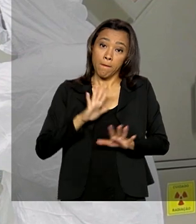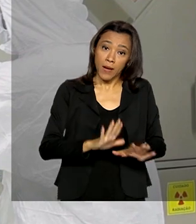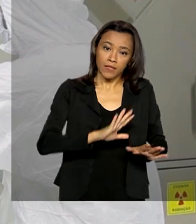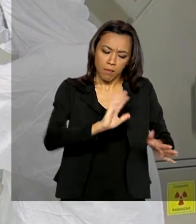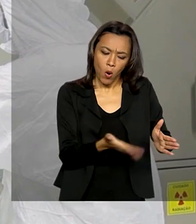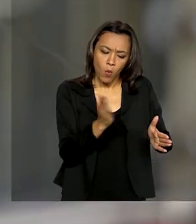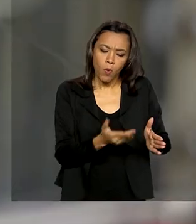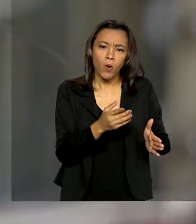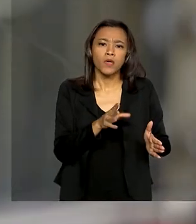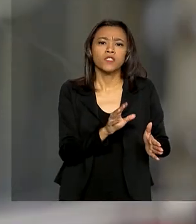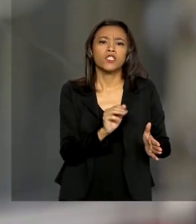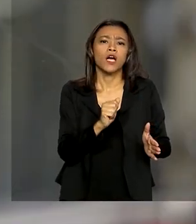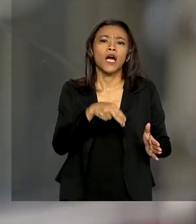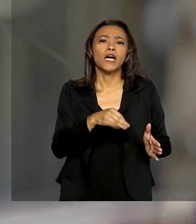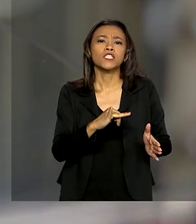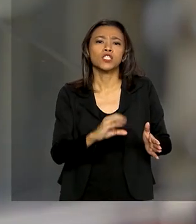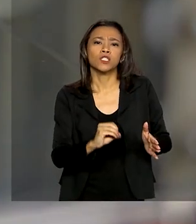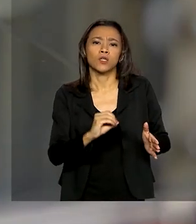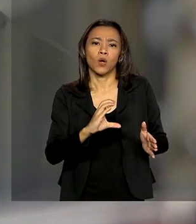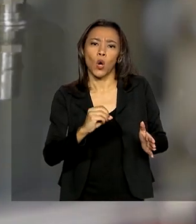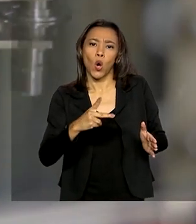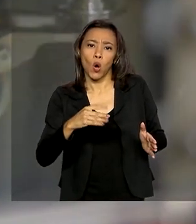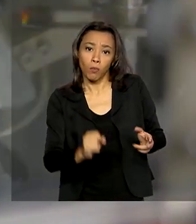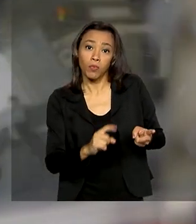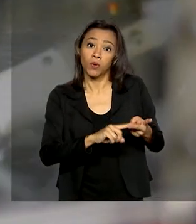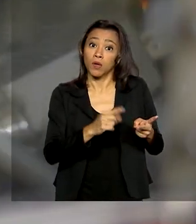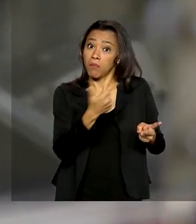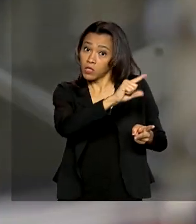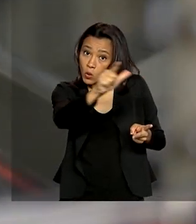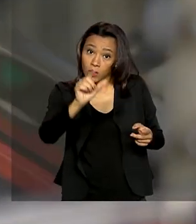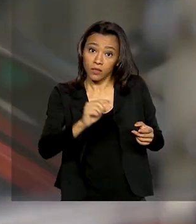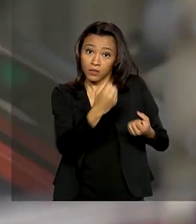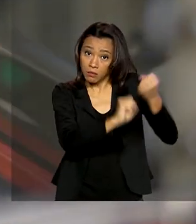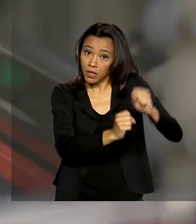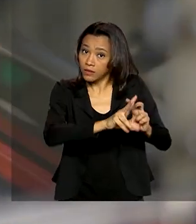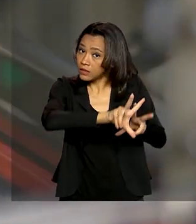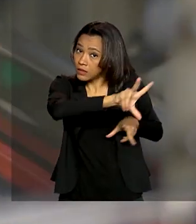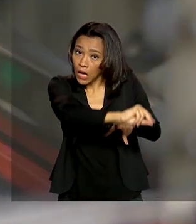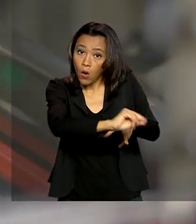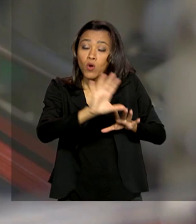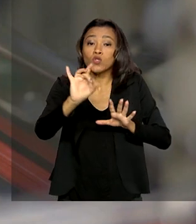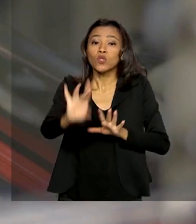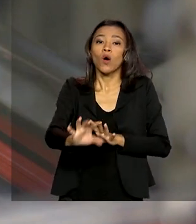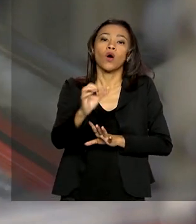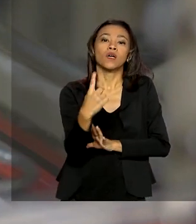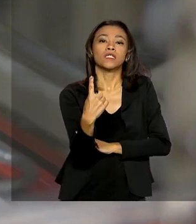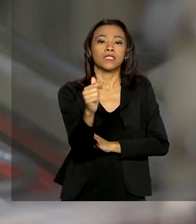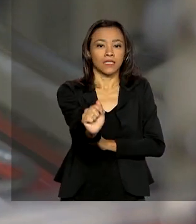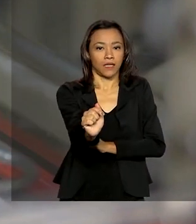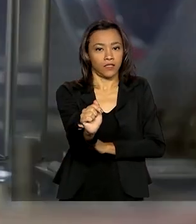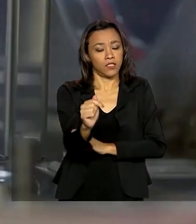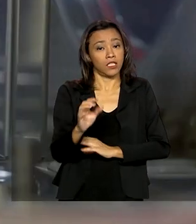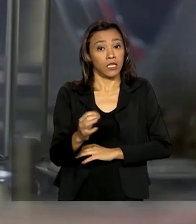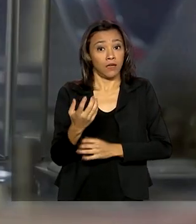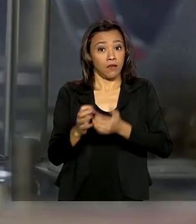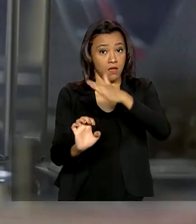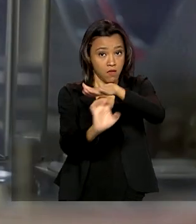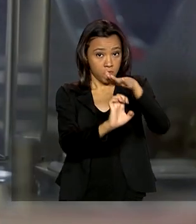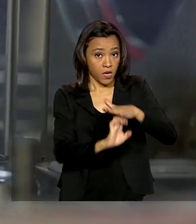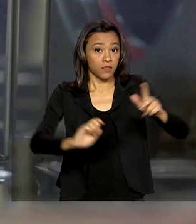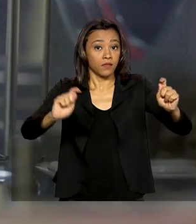que outras empresas montem o kit, não. Atualmente, 17 empresas têm a autorização para